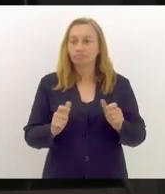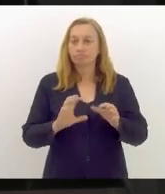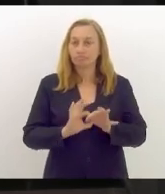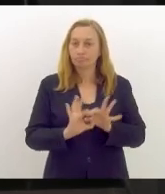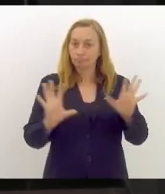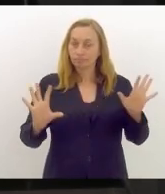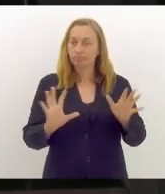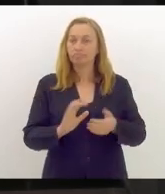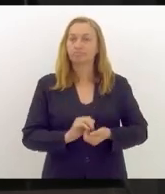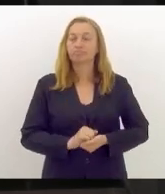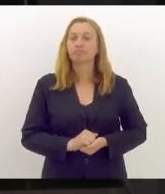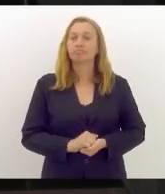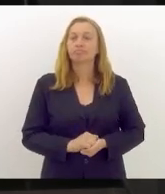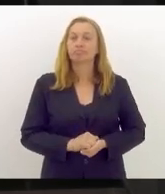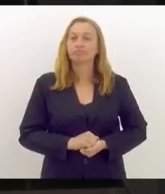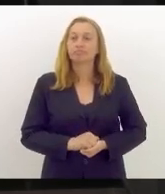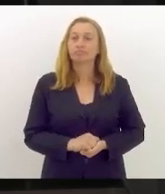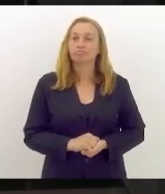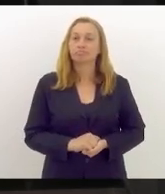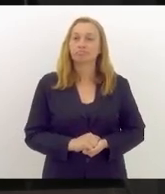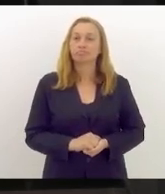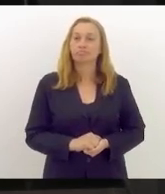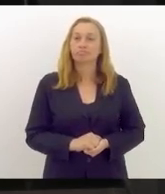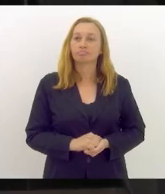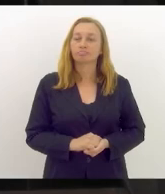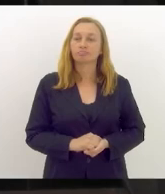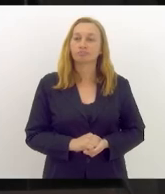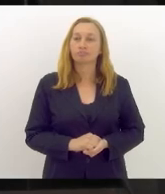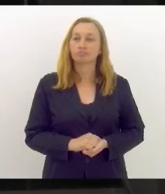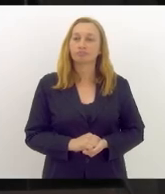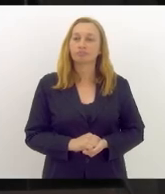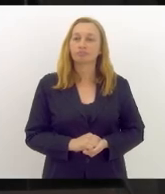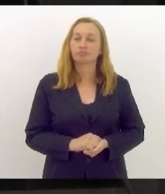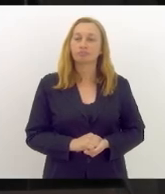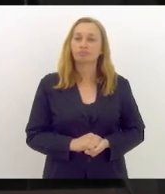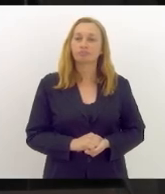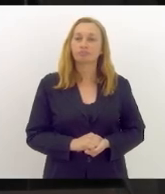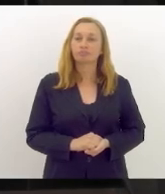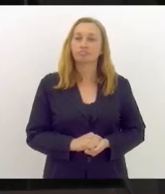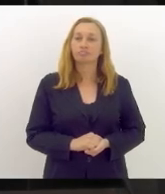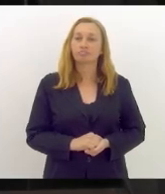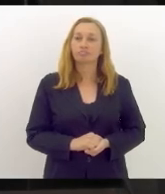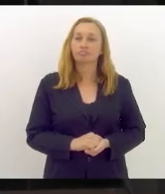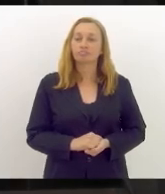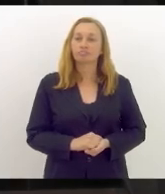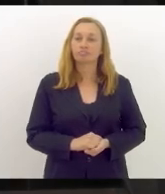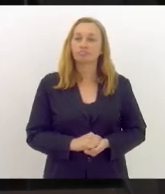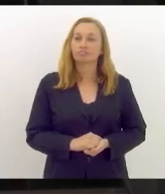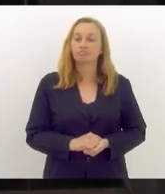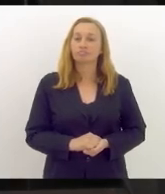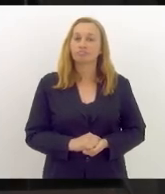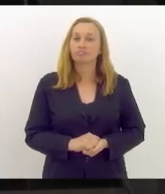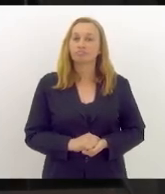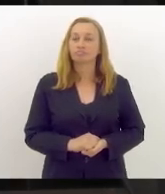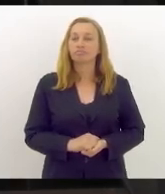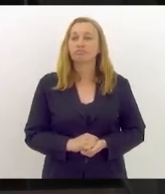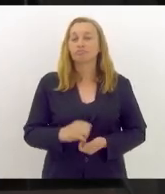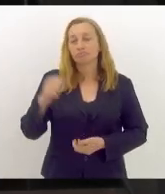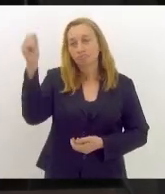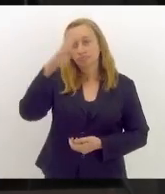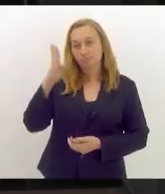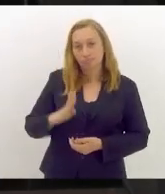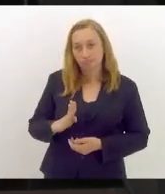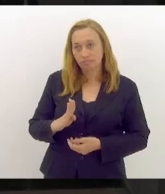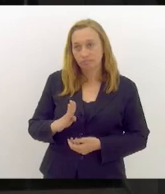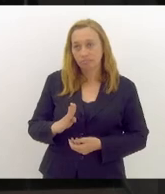que fez com que grande parte dos brasileiros pudessem,